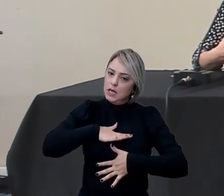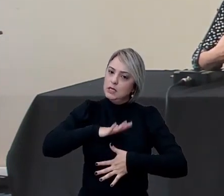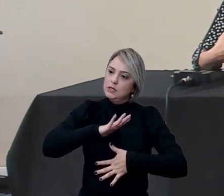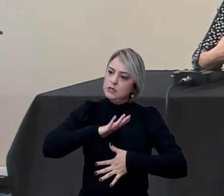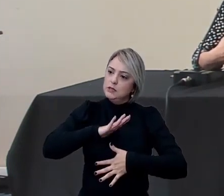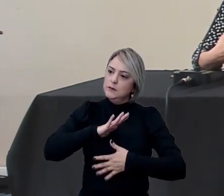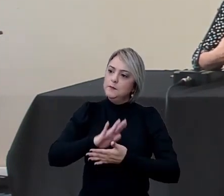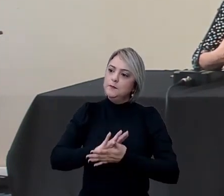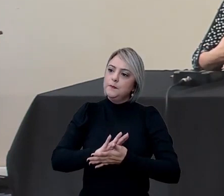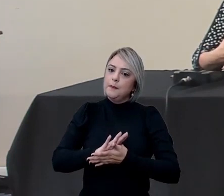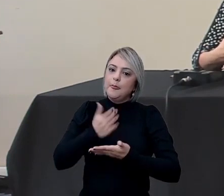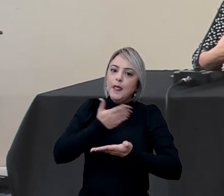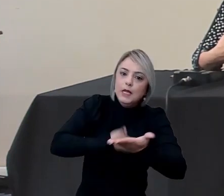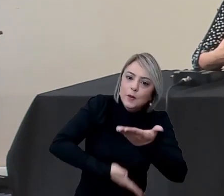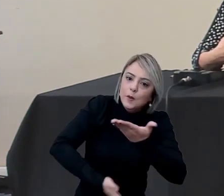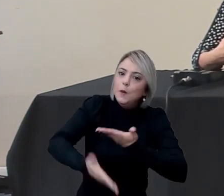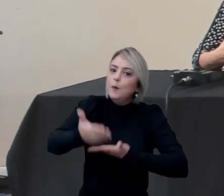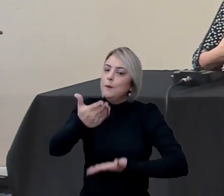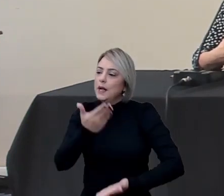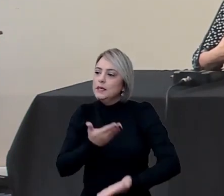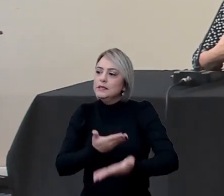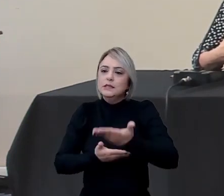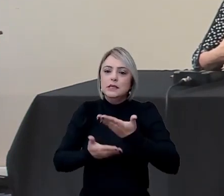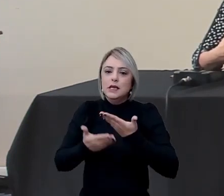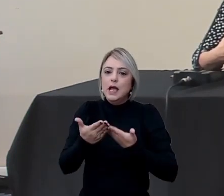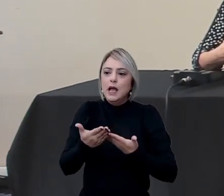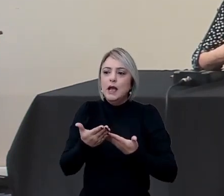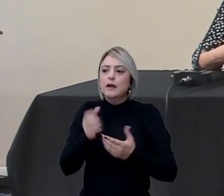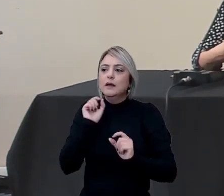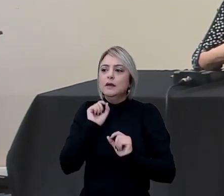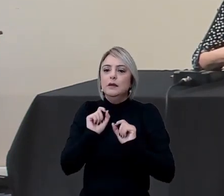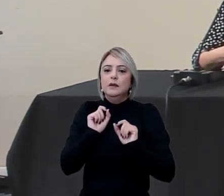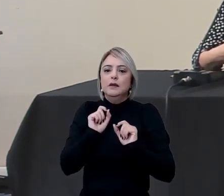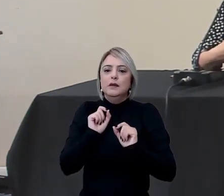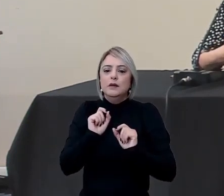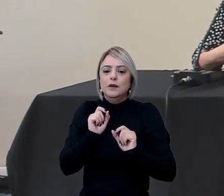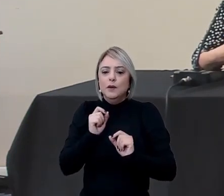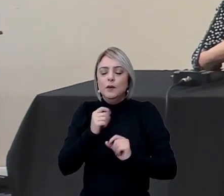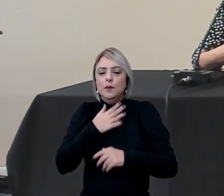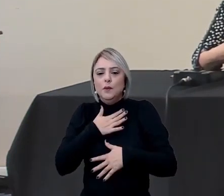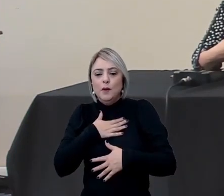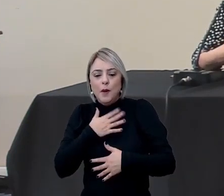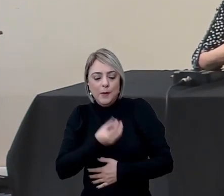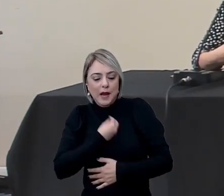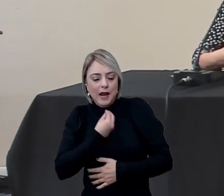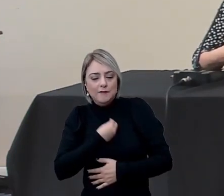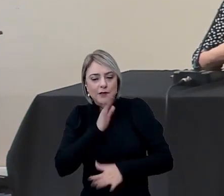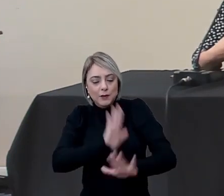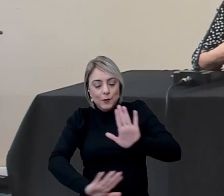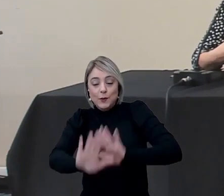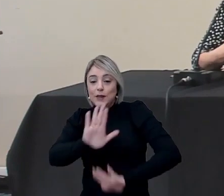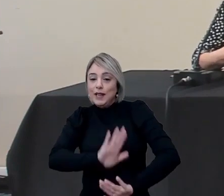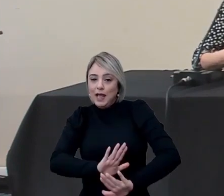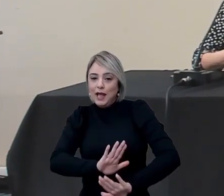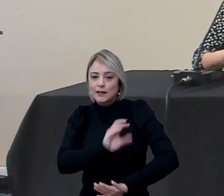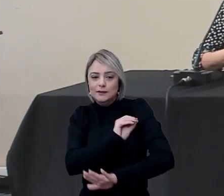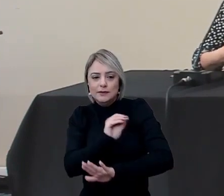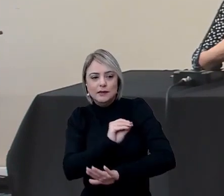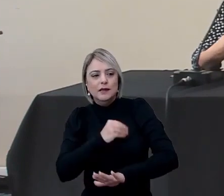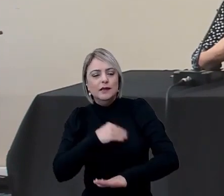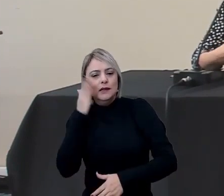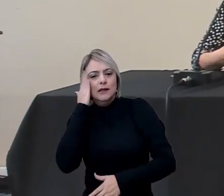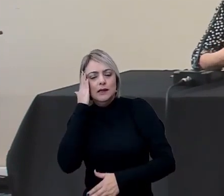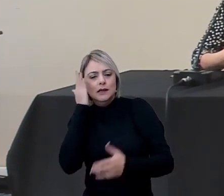compartilharmos um grande apreço pela vida, e pelo cuidado e pela